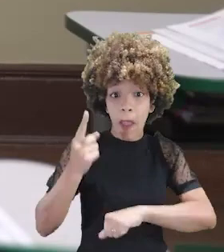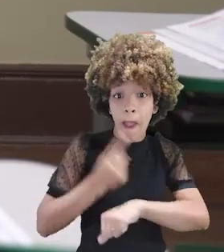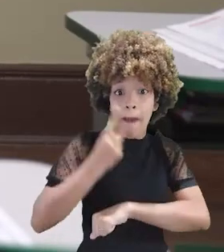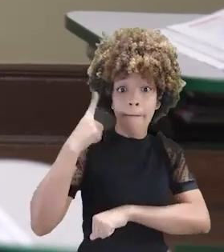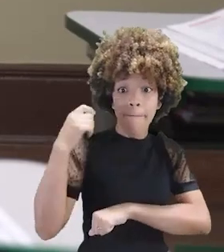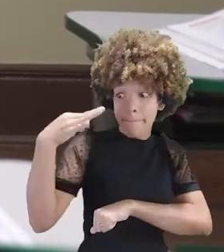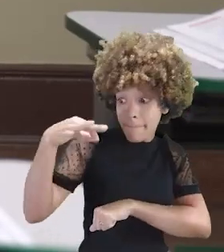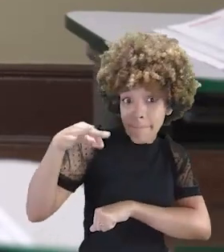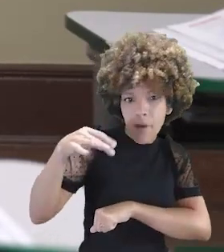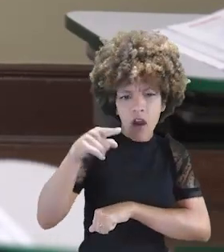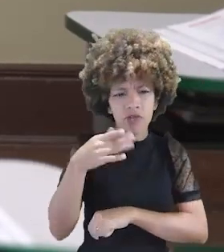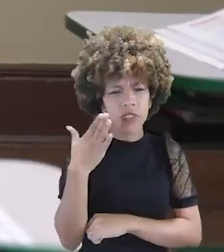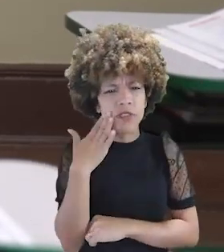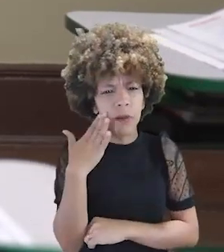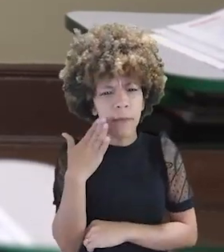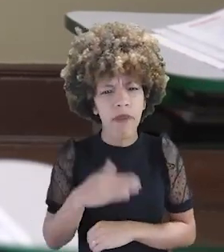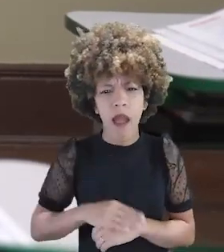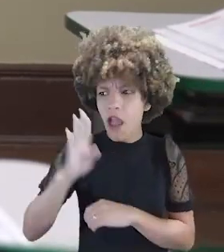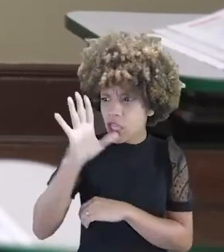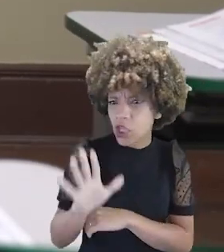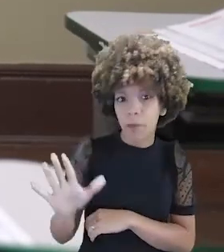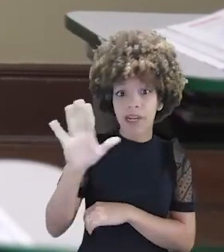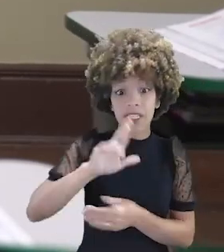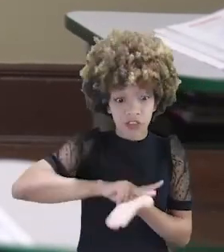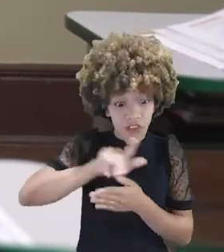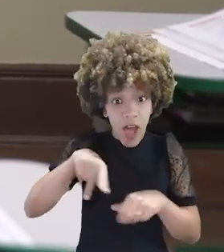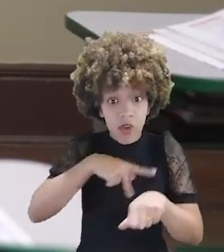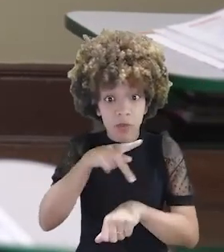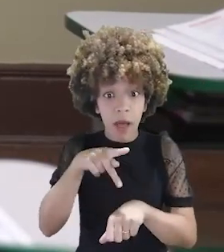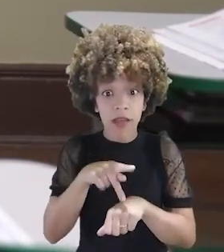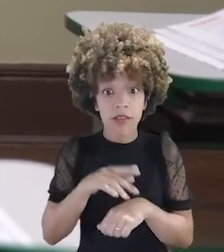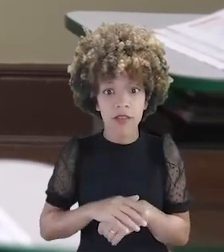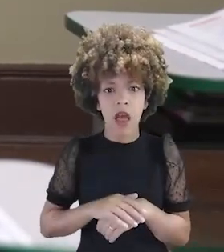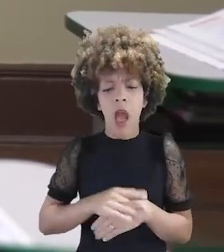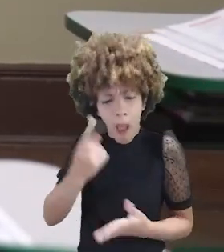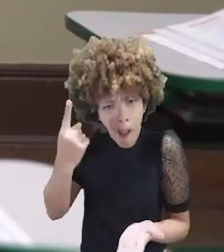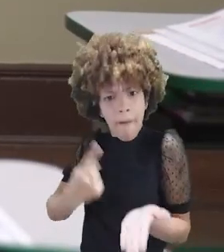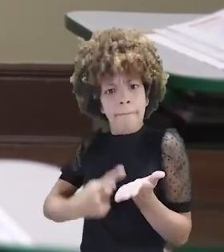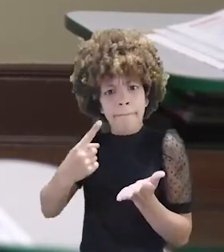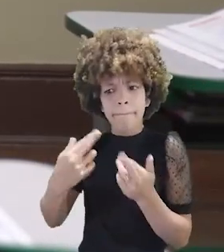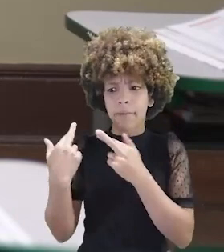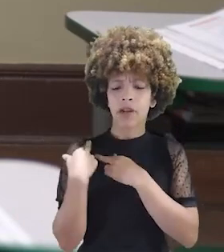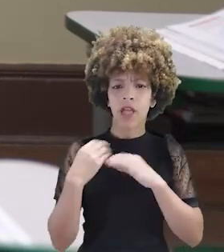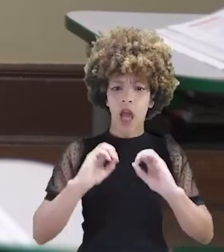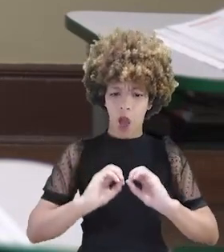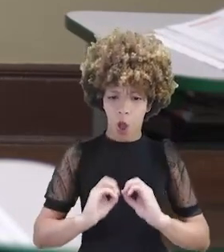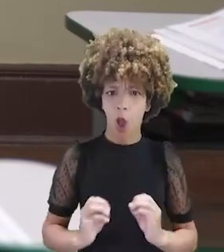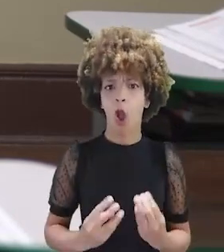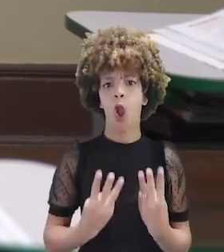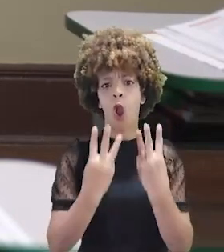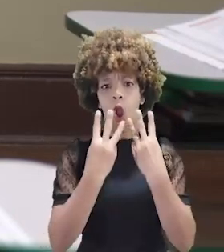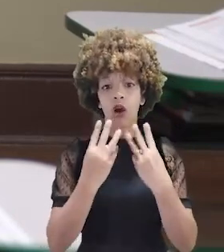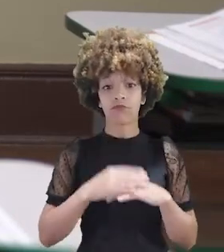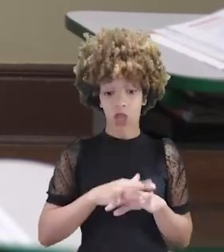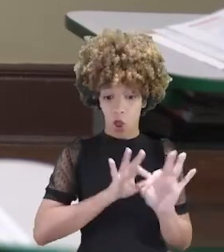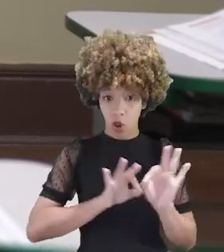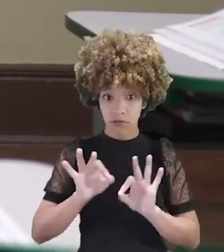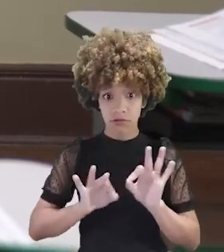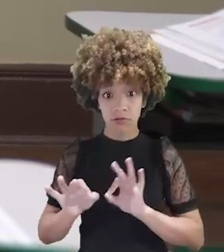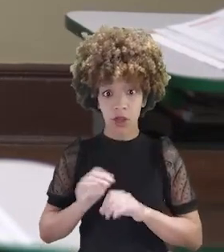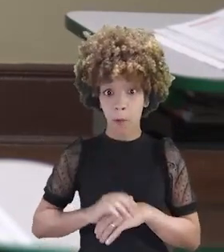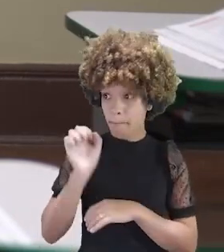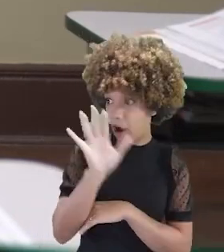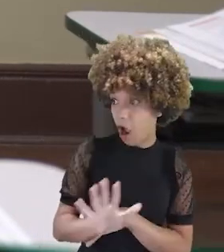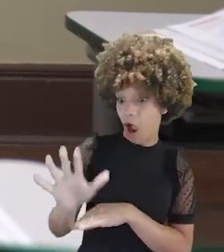Bateu o sinal. Você sabia que o Brasil e outros países assumiram compromisso com a ONU, a Organização das Nações